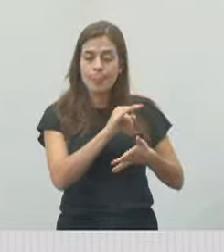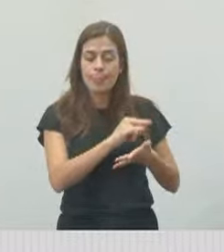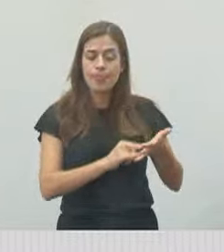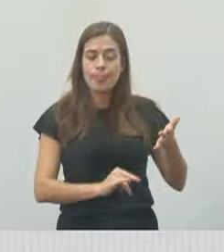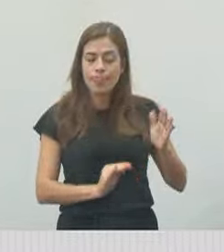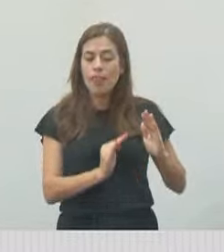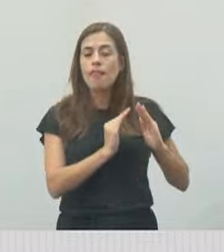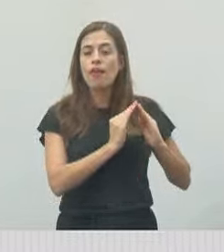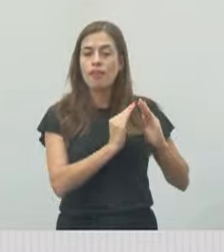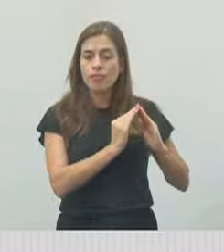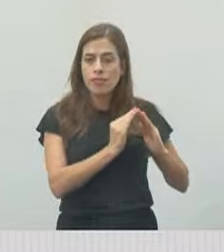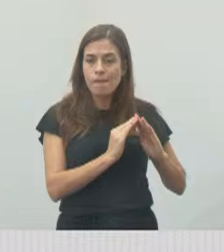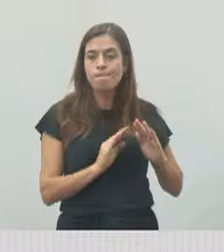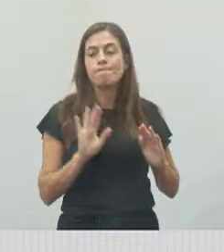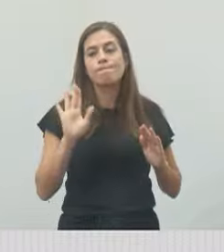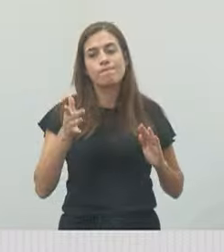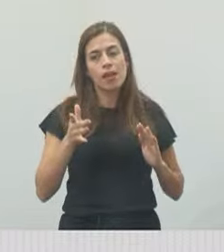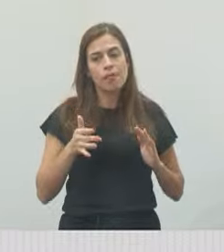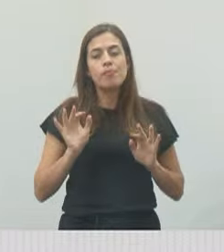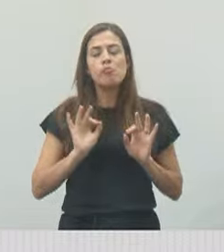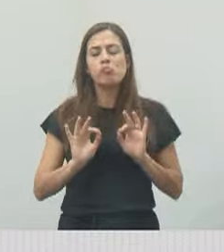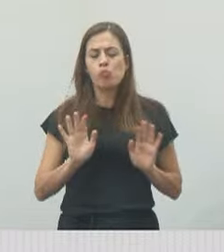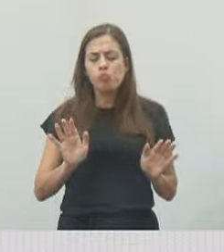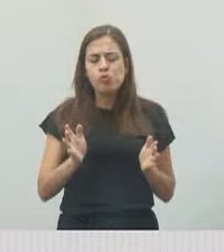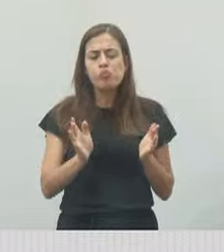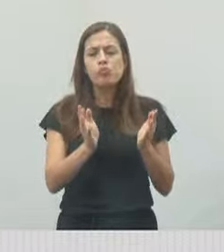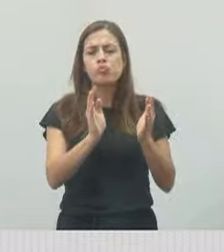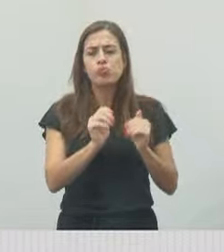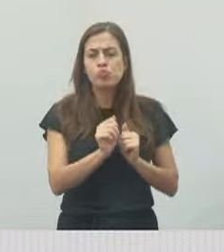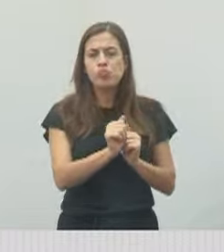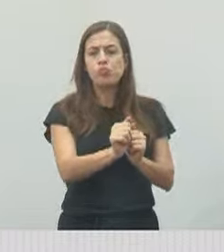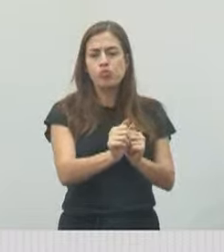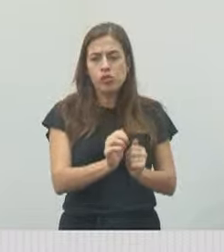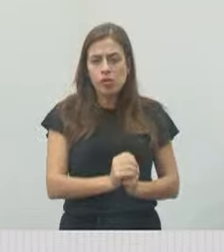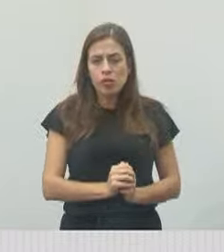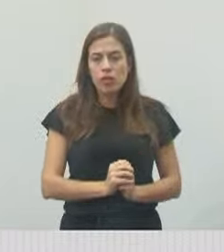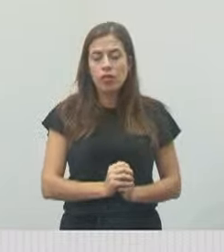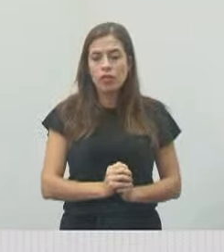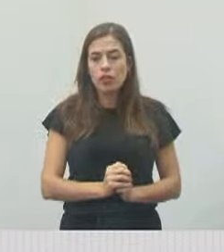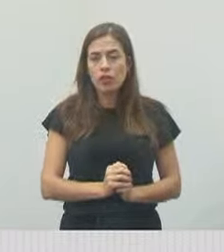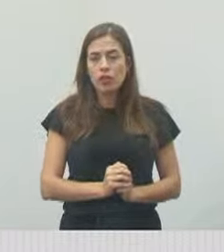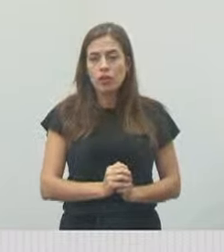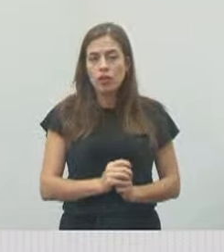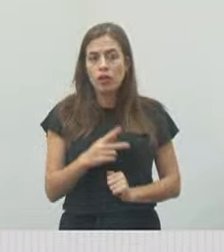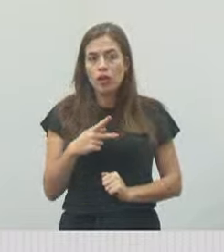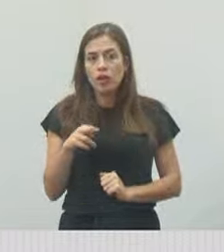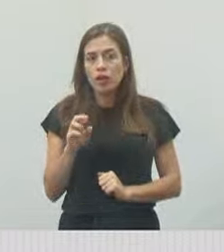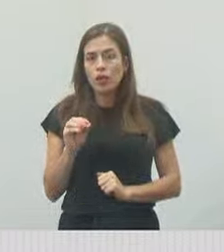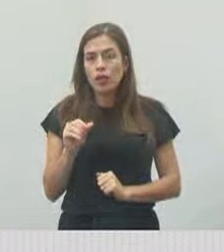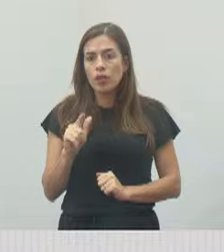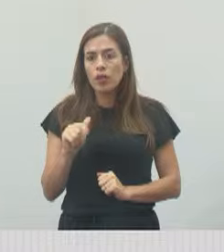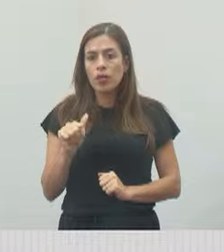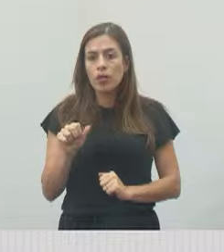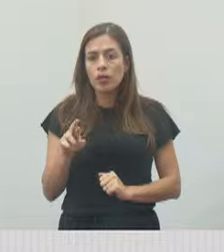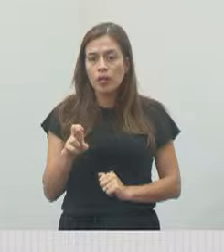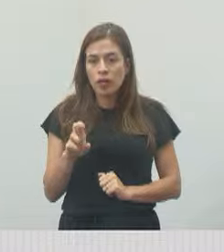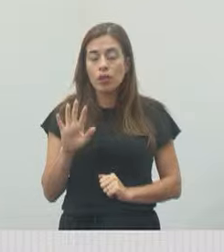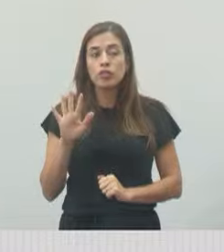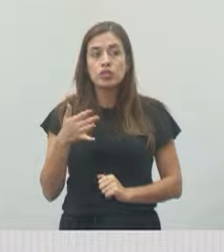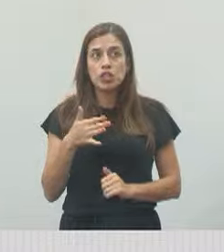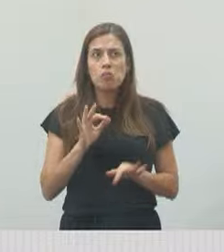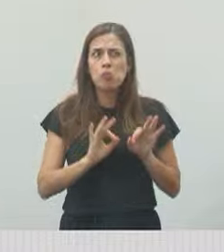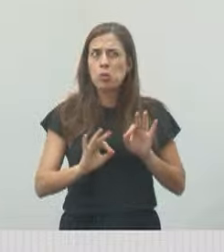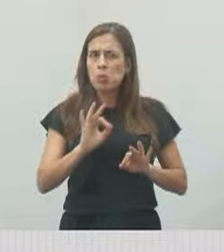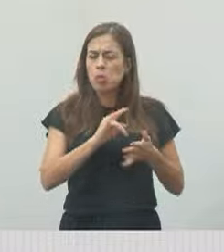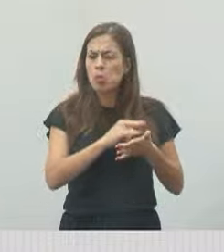fundiária. Já está muito bem encaminhado. A Prolá já deu entrada na cidade